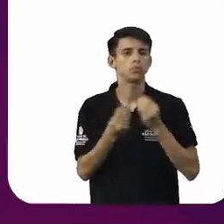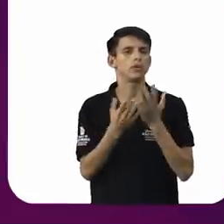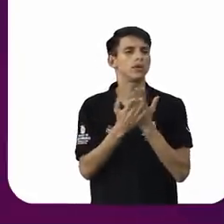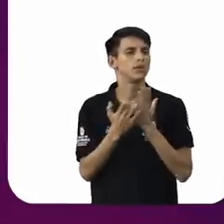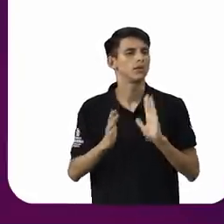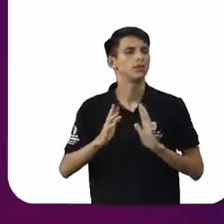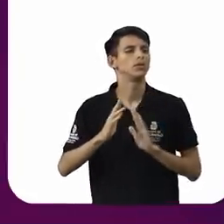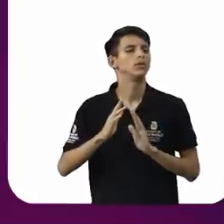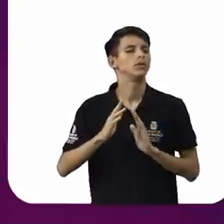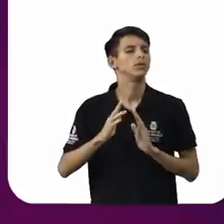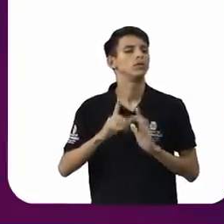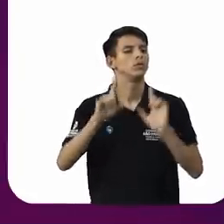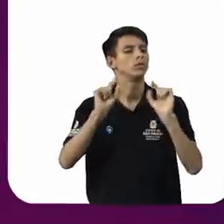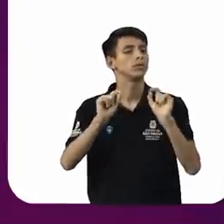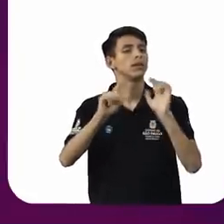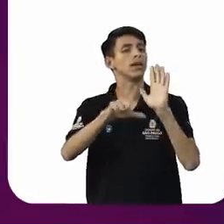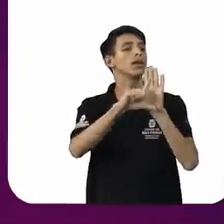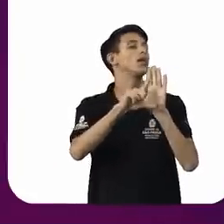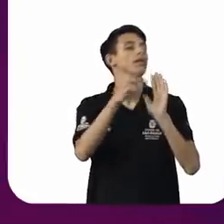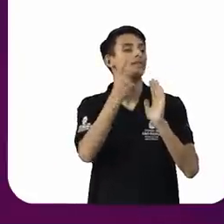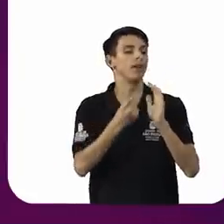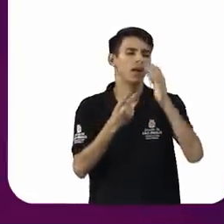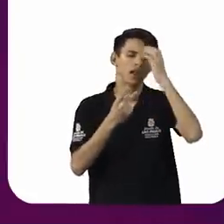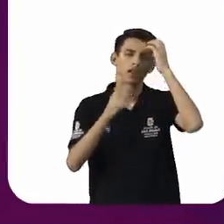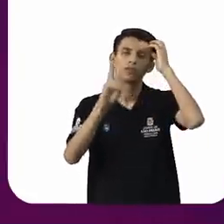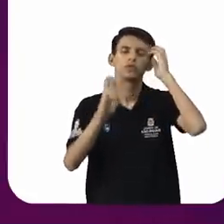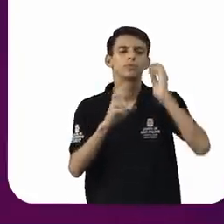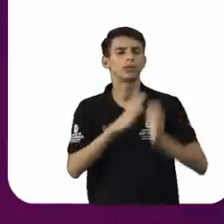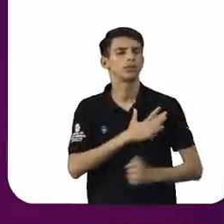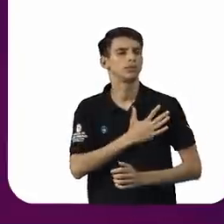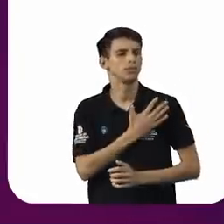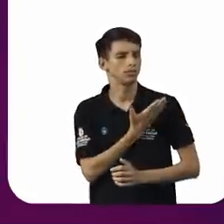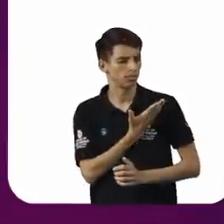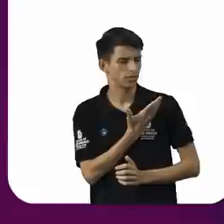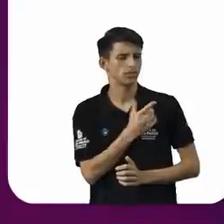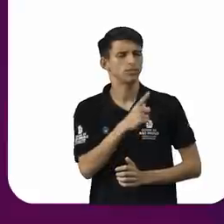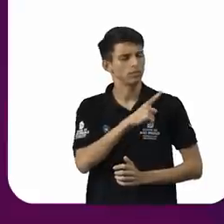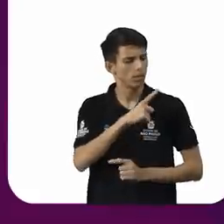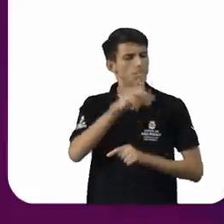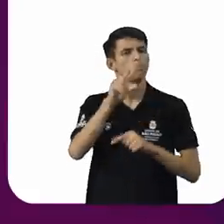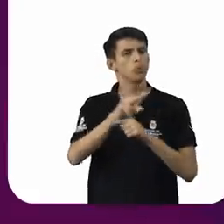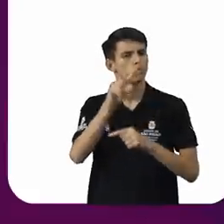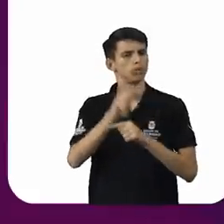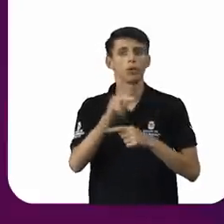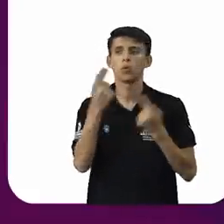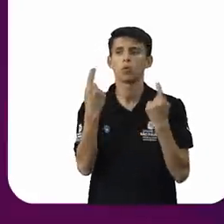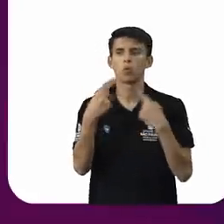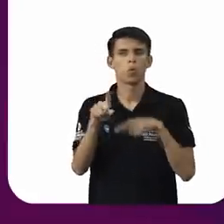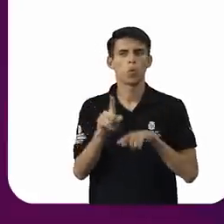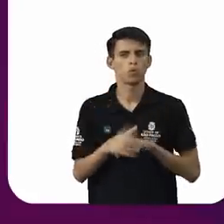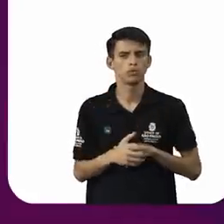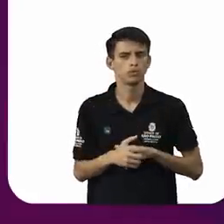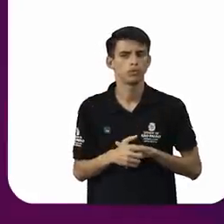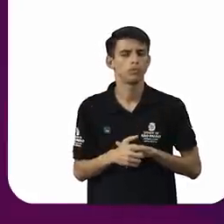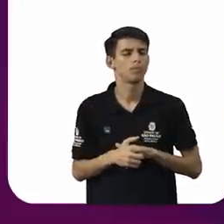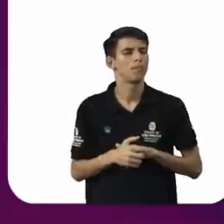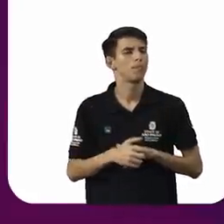doutor Ed, o que a lei fala sobre intolerância religiosa? Existe proteção legal contra a discriminação?